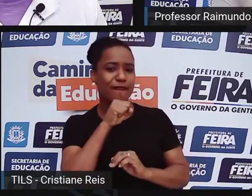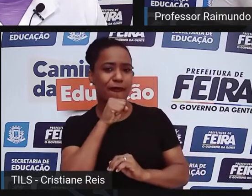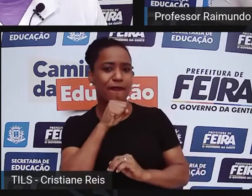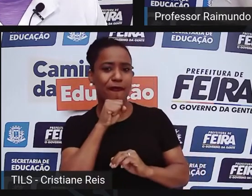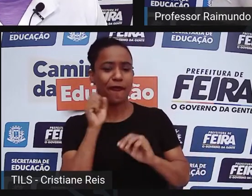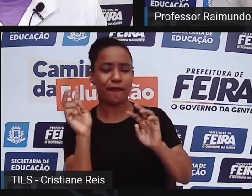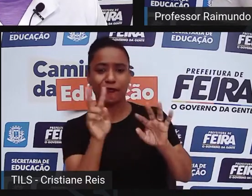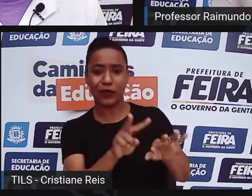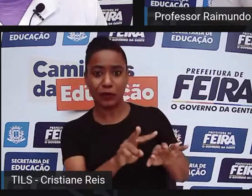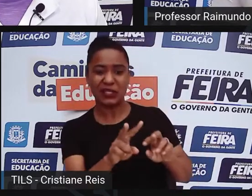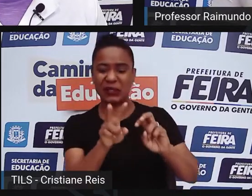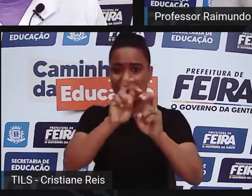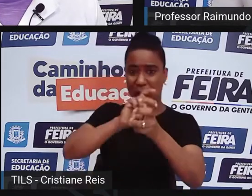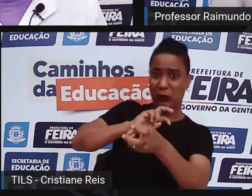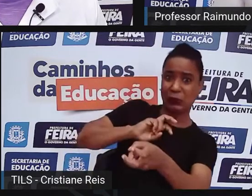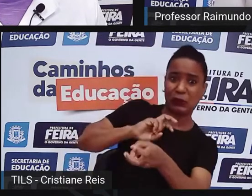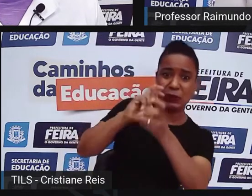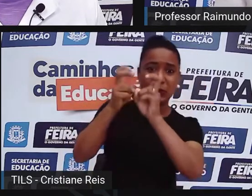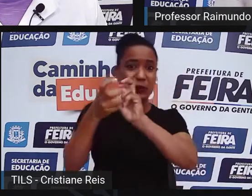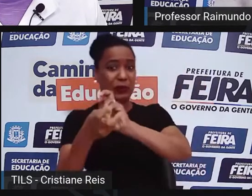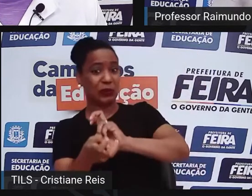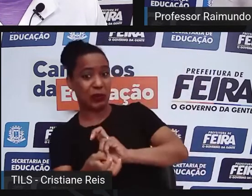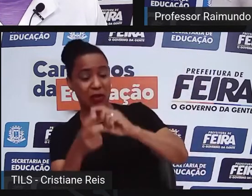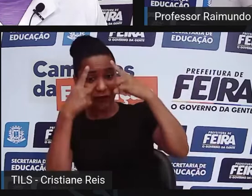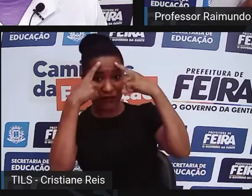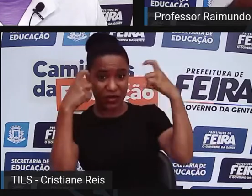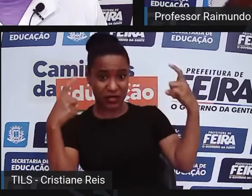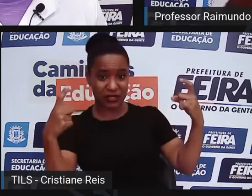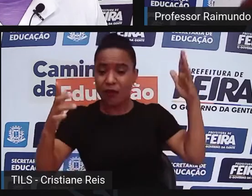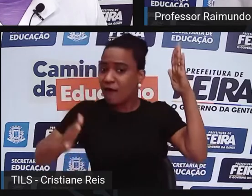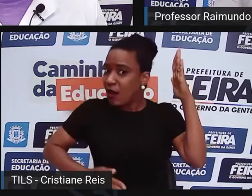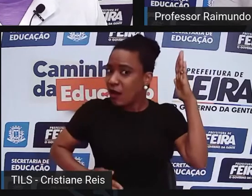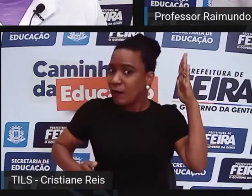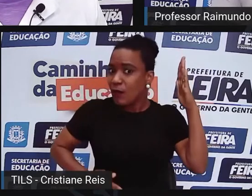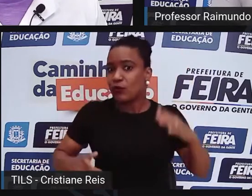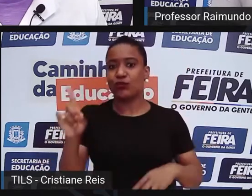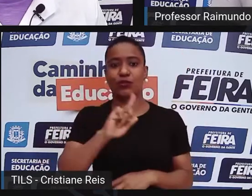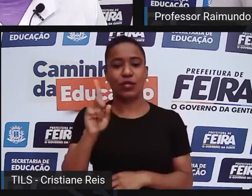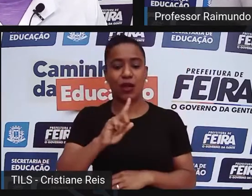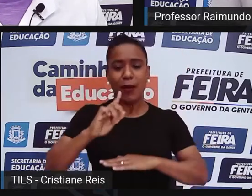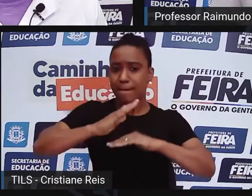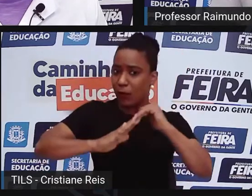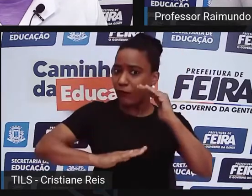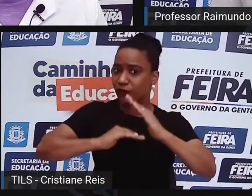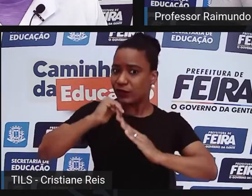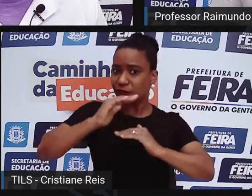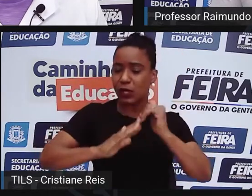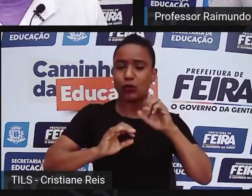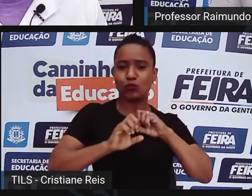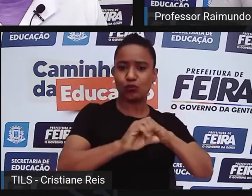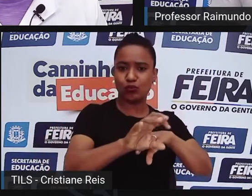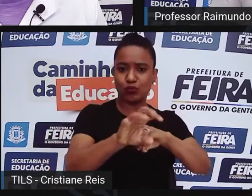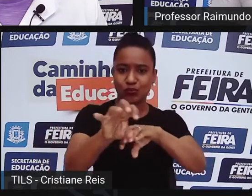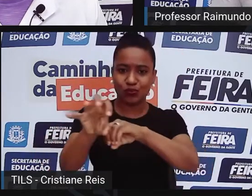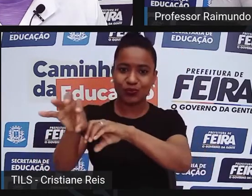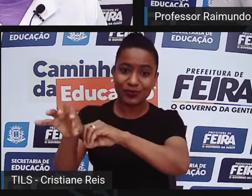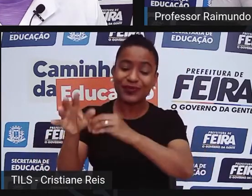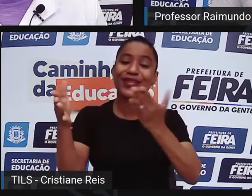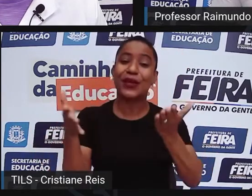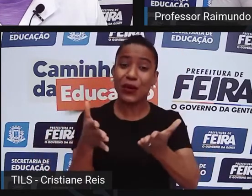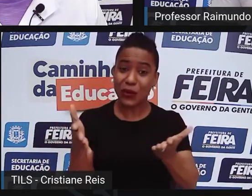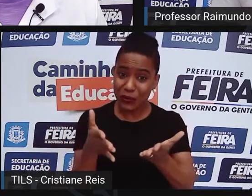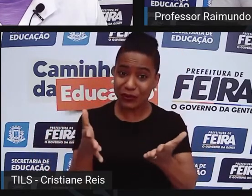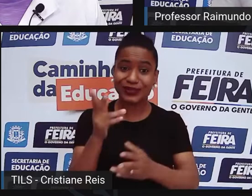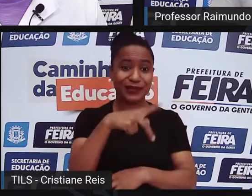perna, não é coisa de quem não quer nada, A capoeira é uma profissão, e graças a Deus, hoje eu estou no